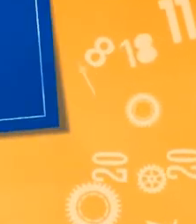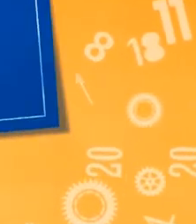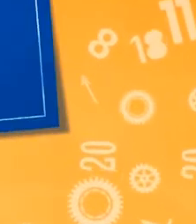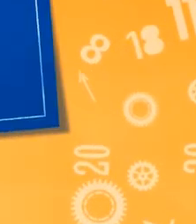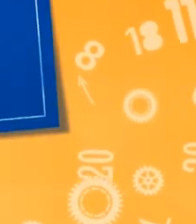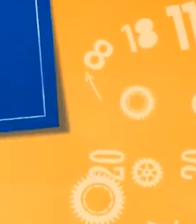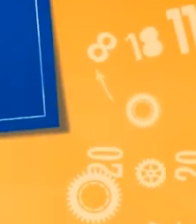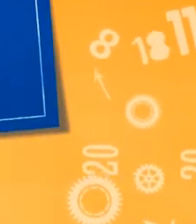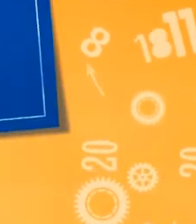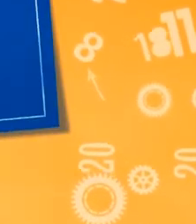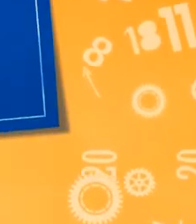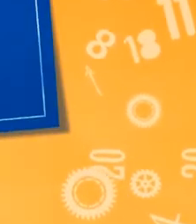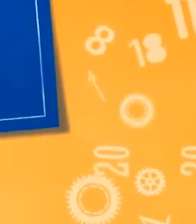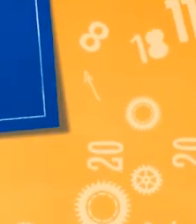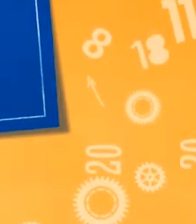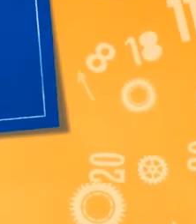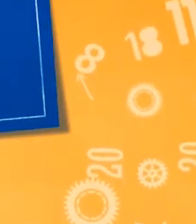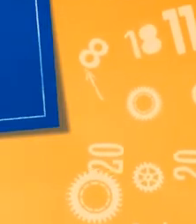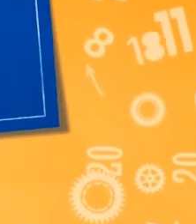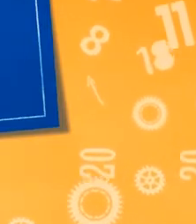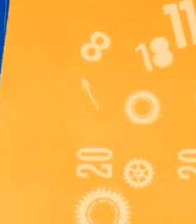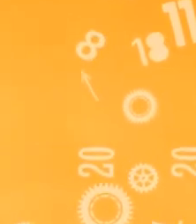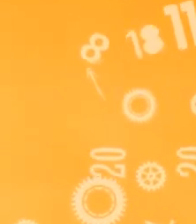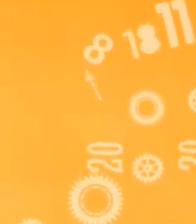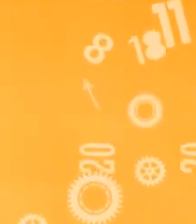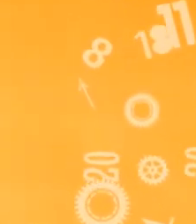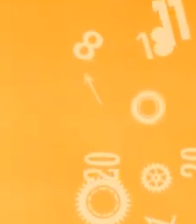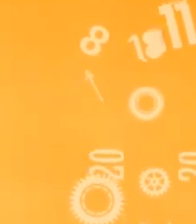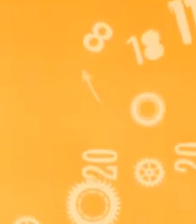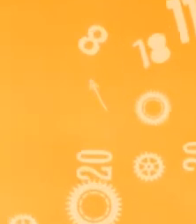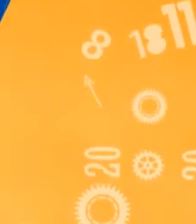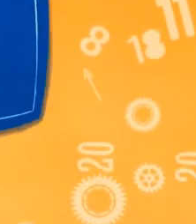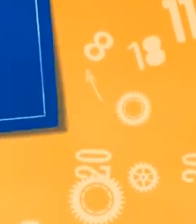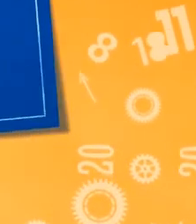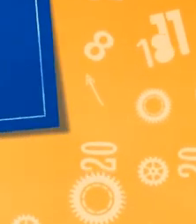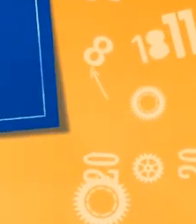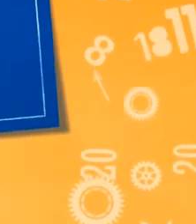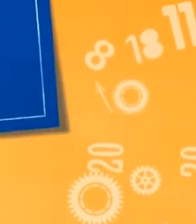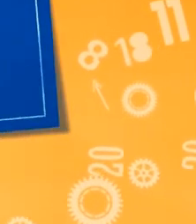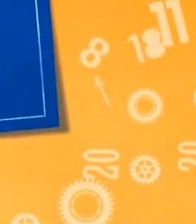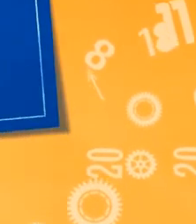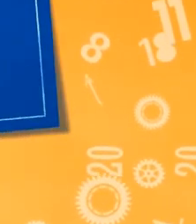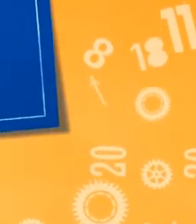Música Música Música